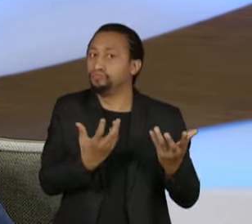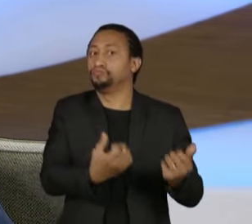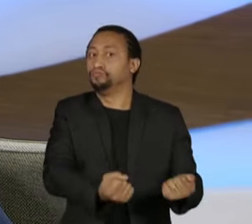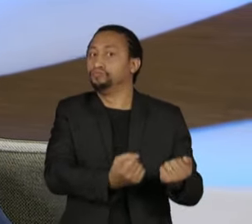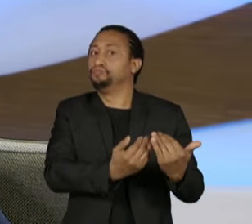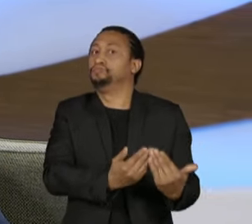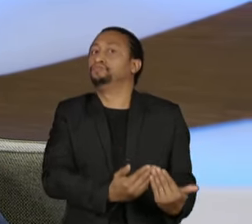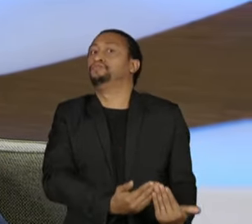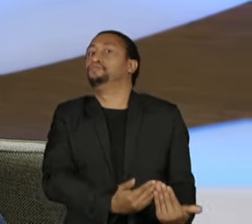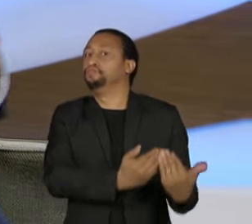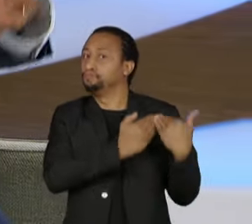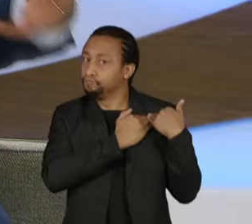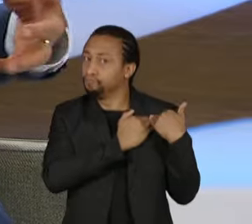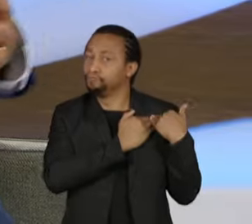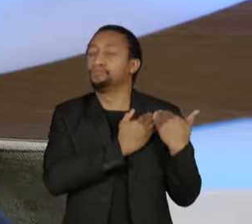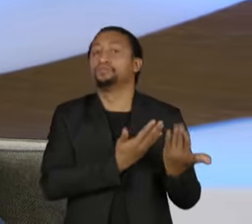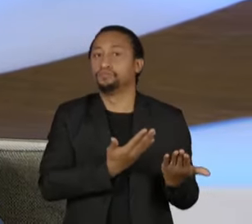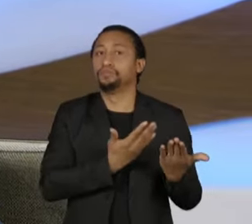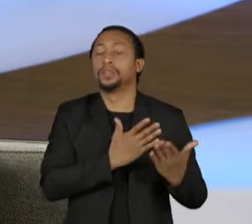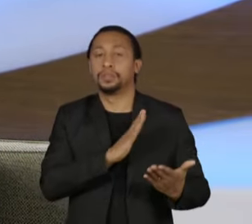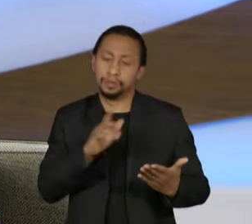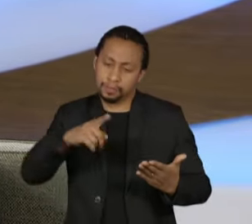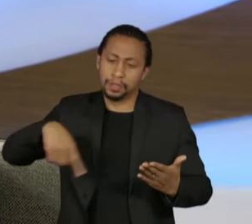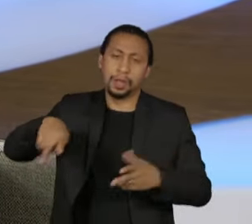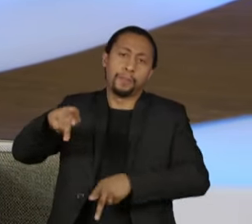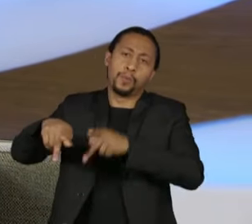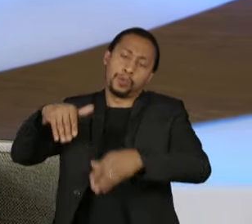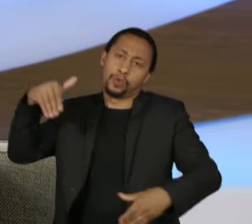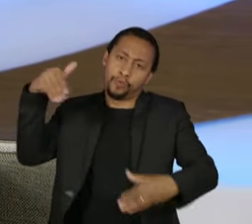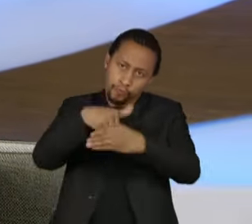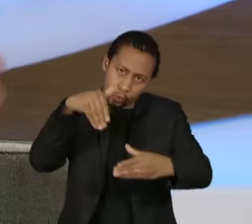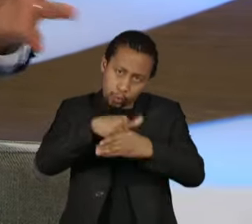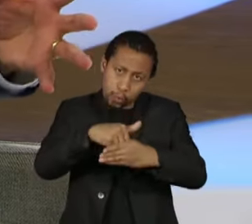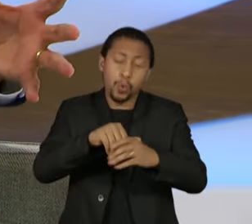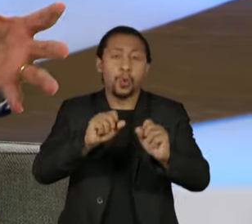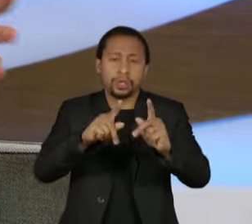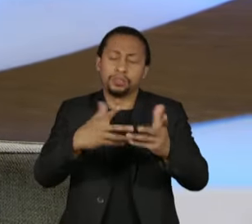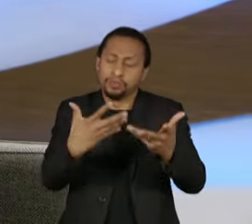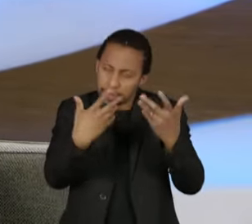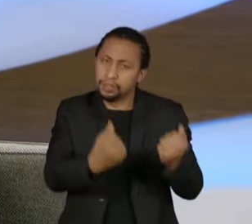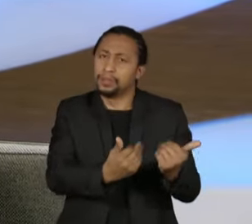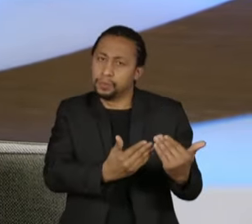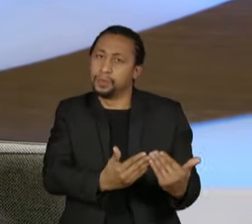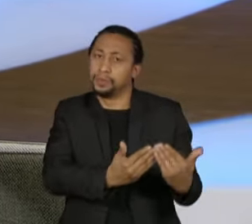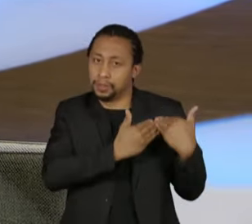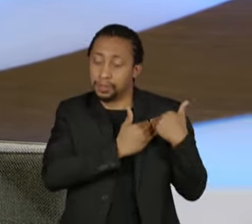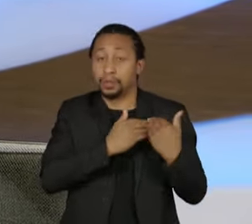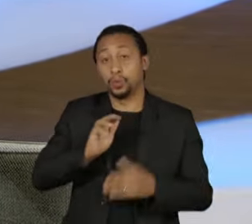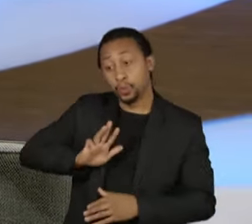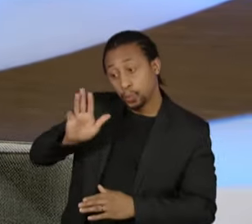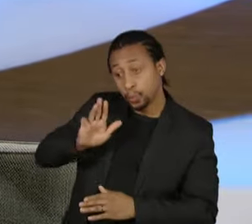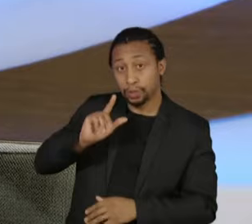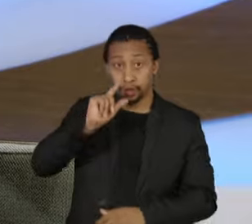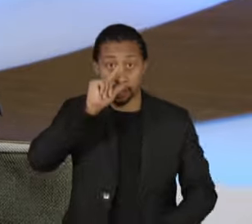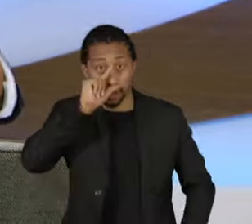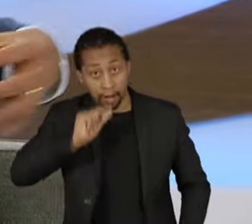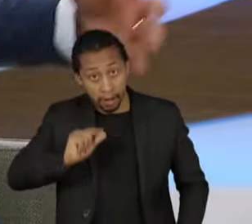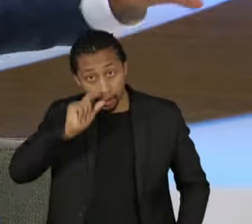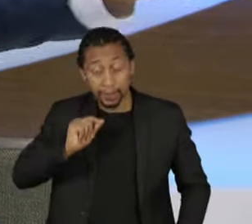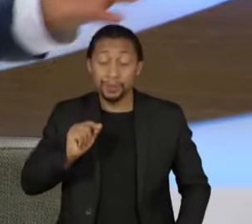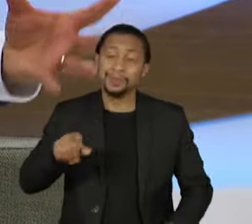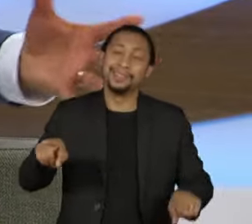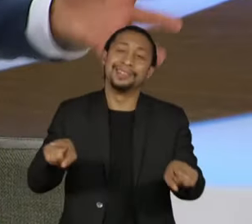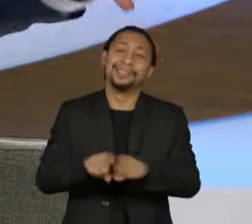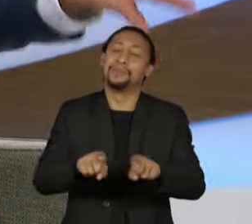responsabilidade, esse voto de confiança dado pelo nosso povo. O Lula, o Geraldo Alckmin, me permitam chamar